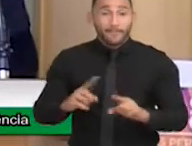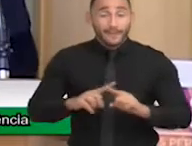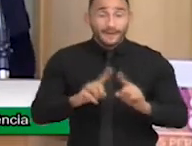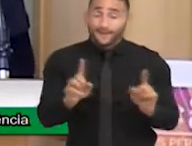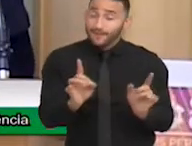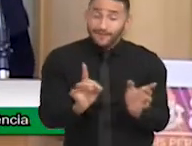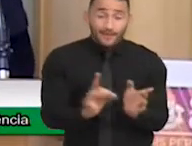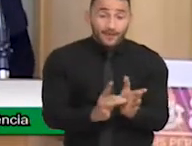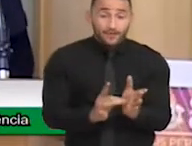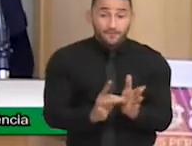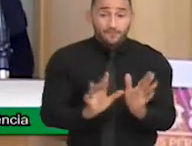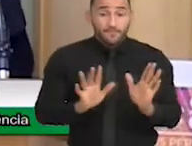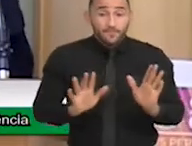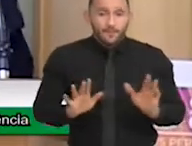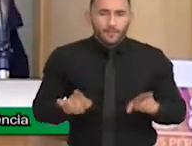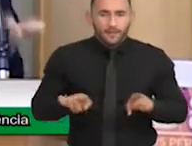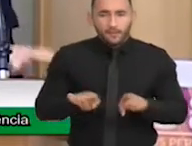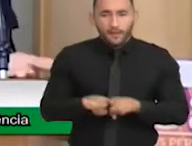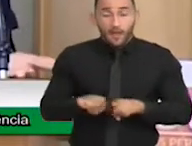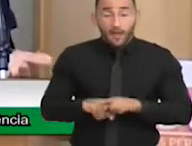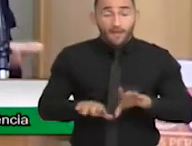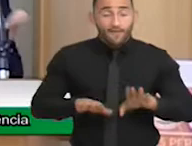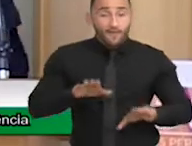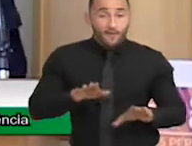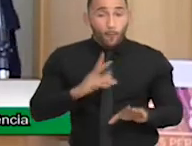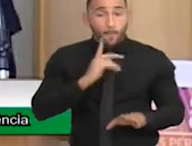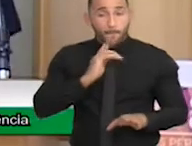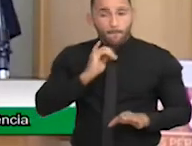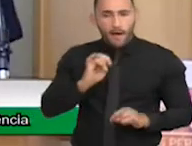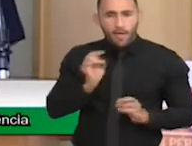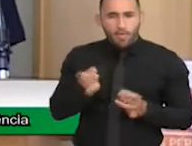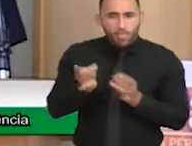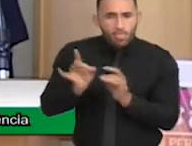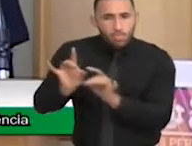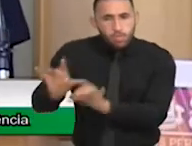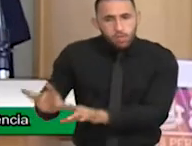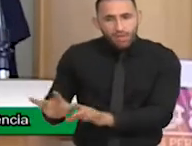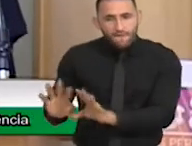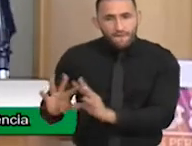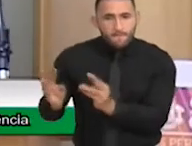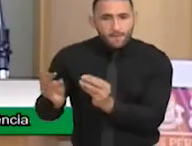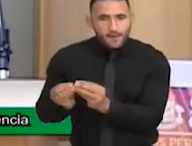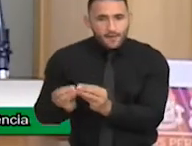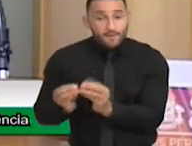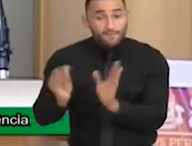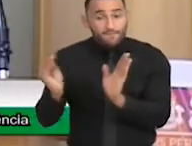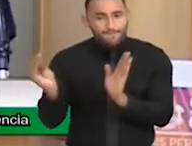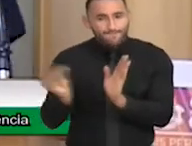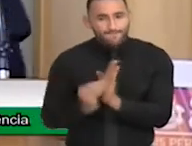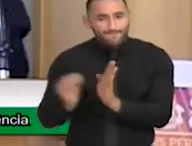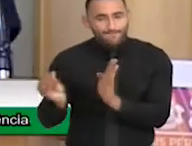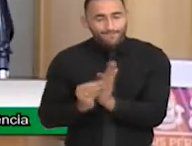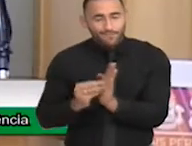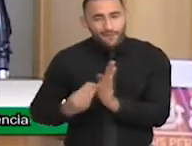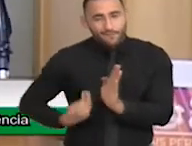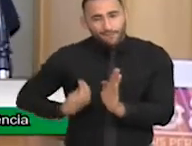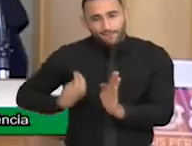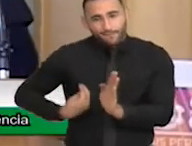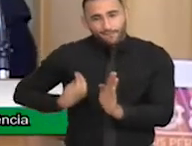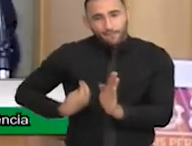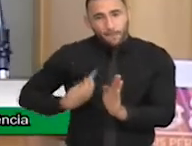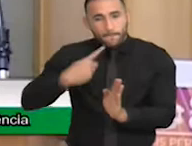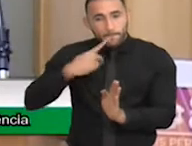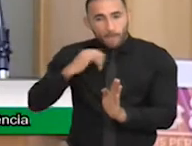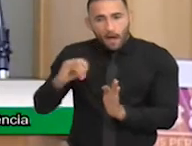Além de abandonar a mãe, a falta da presença do companheiro,